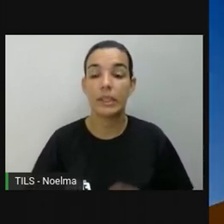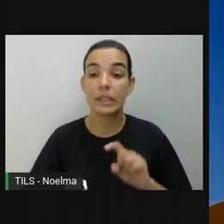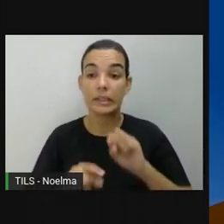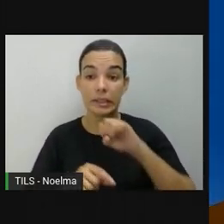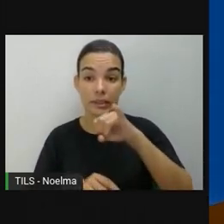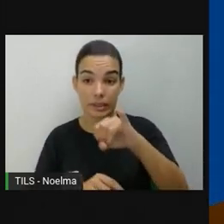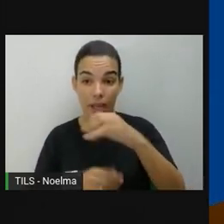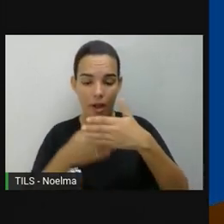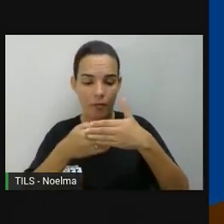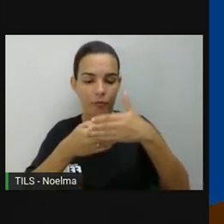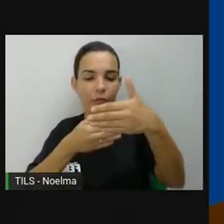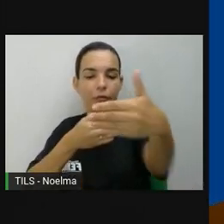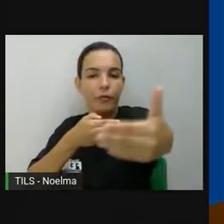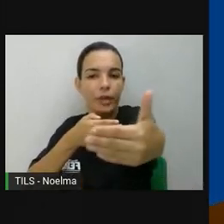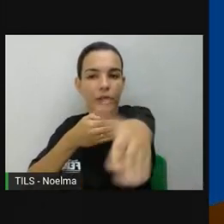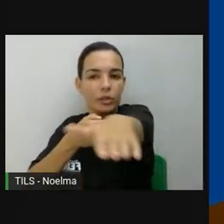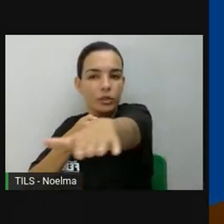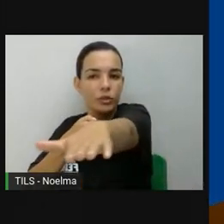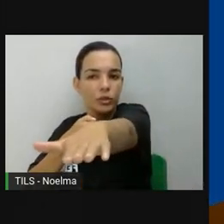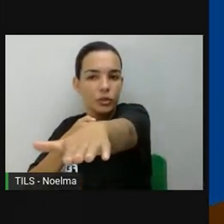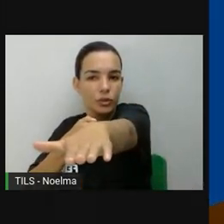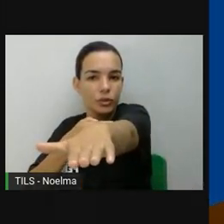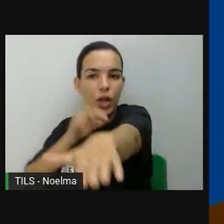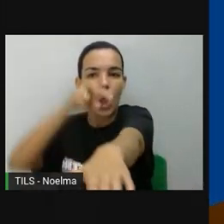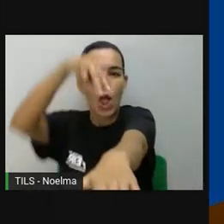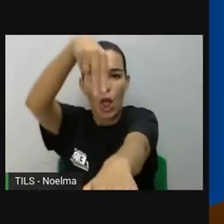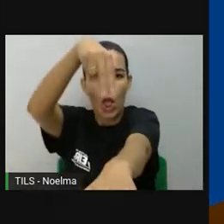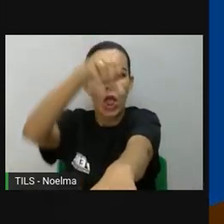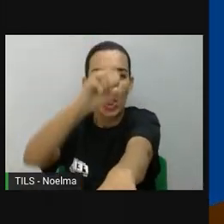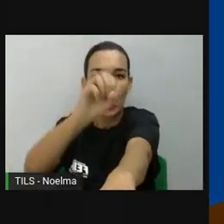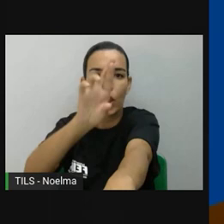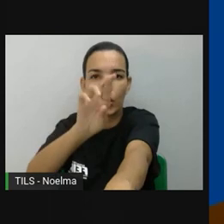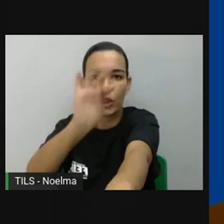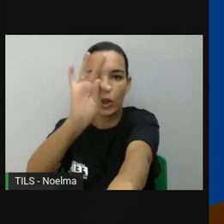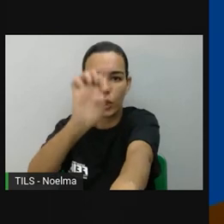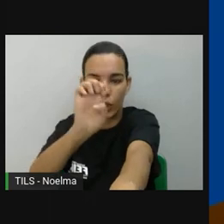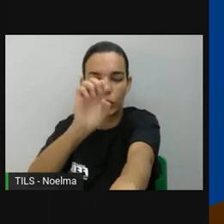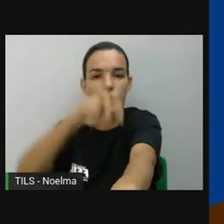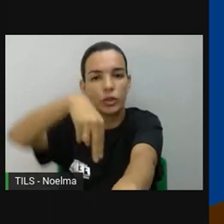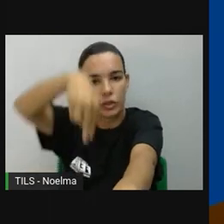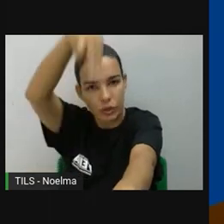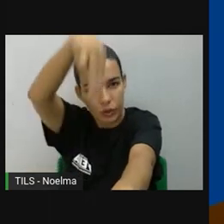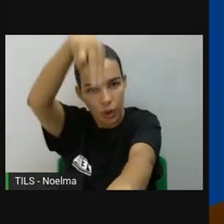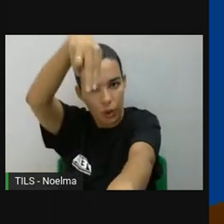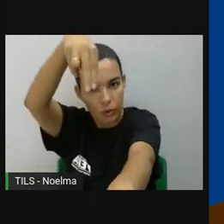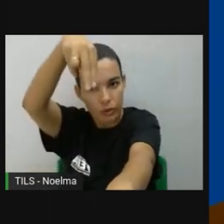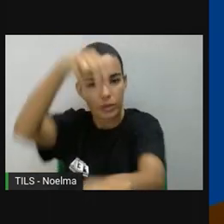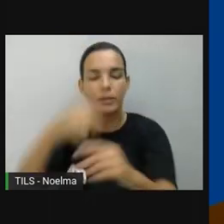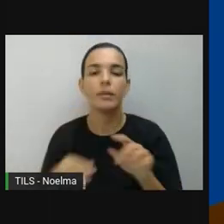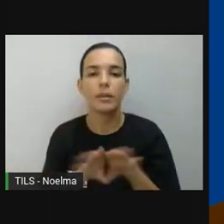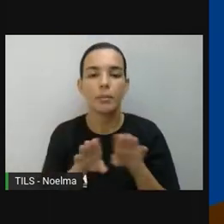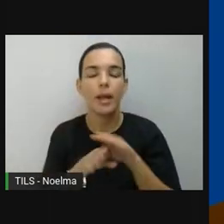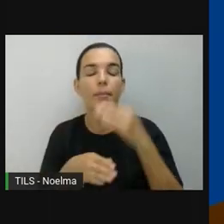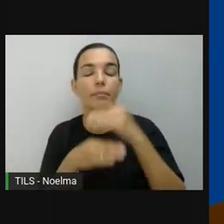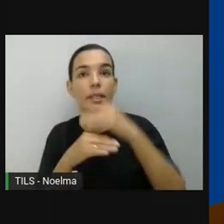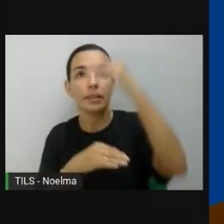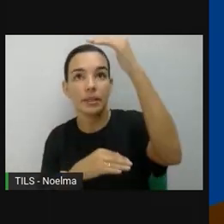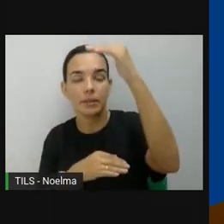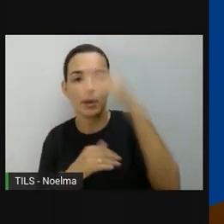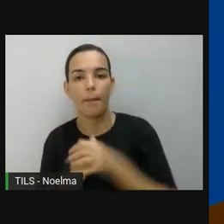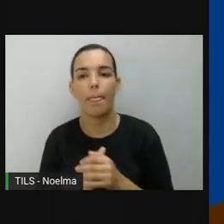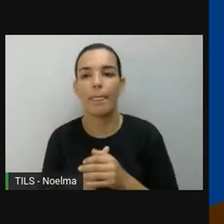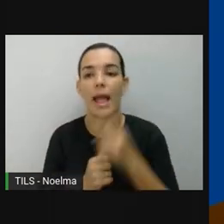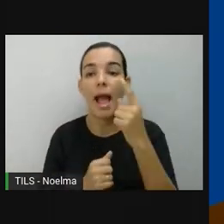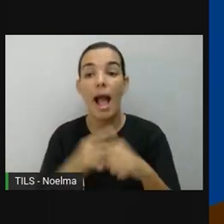fica bem à nossa frente é nomeada norte e representa também a direção para cima. A